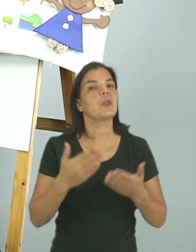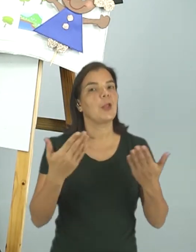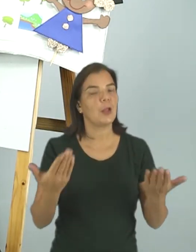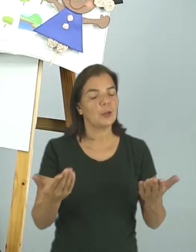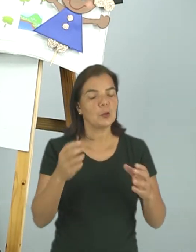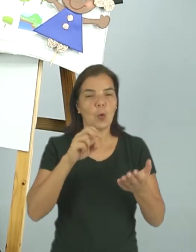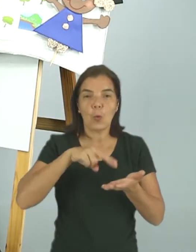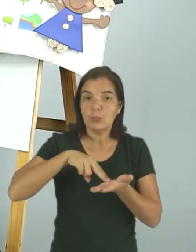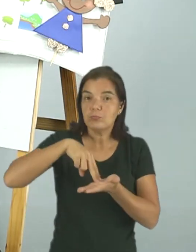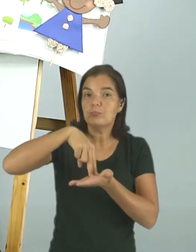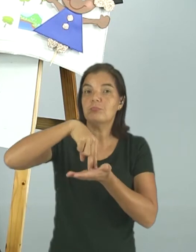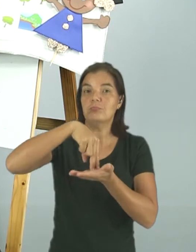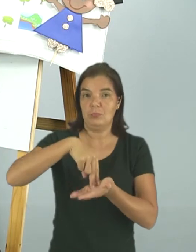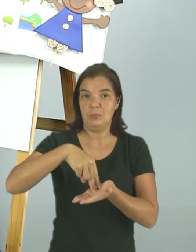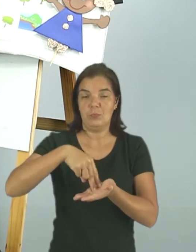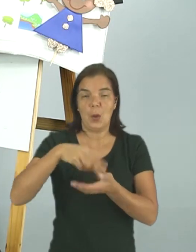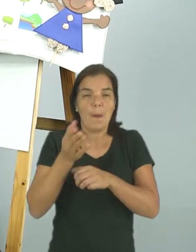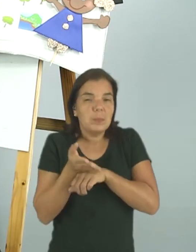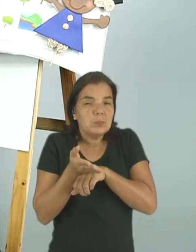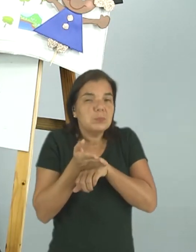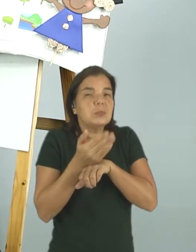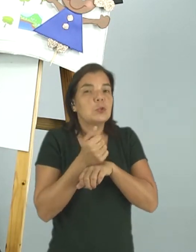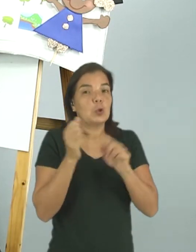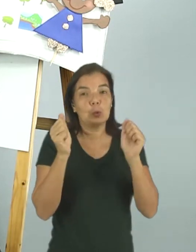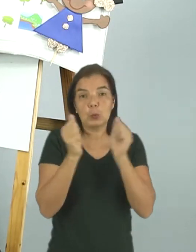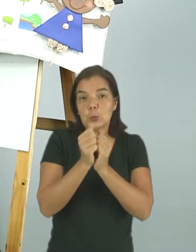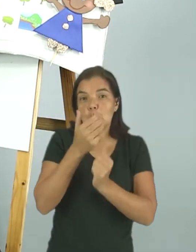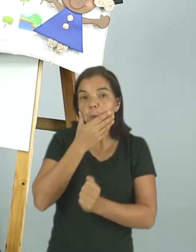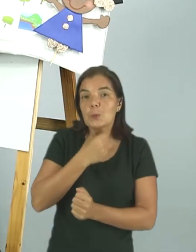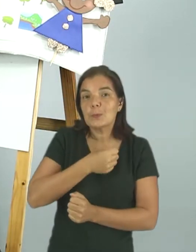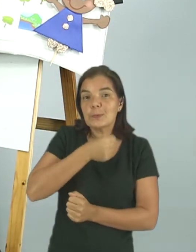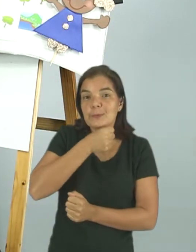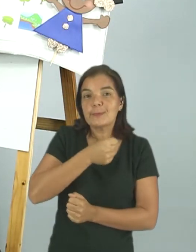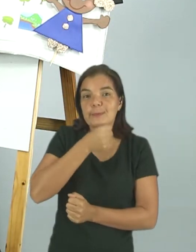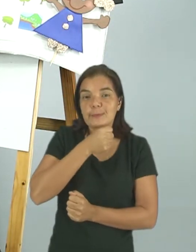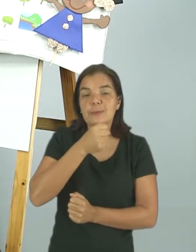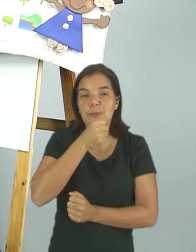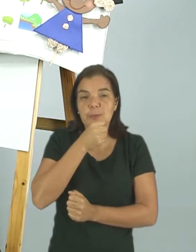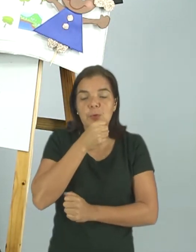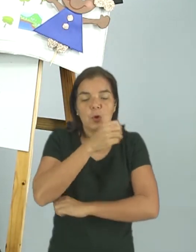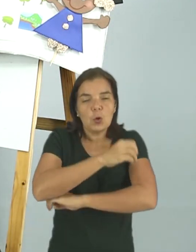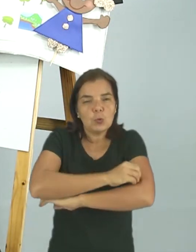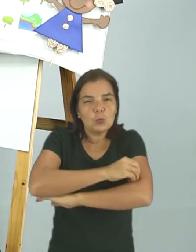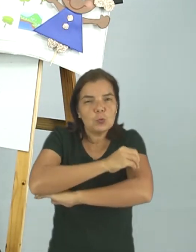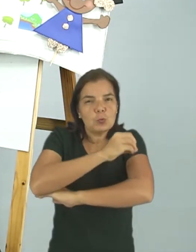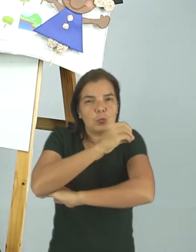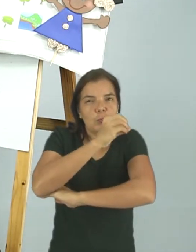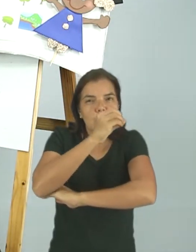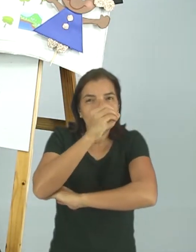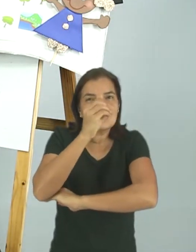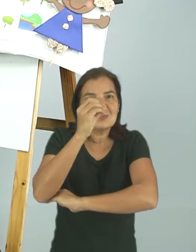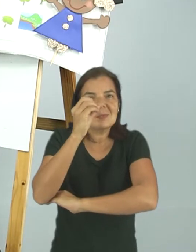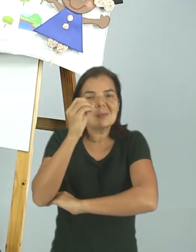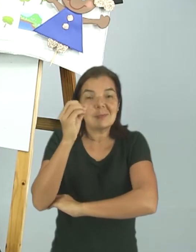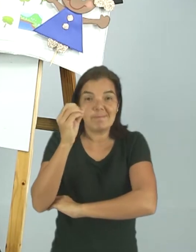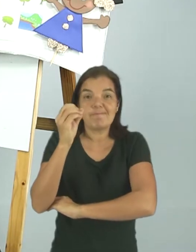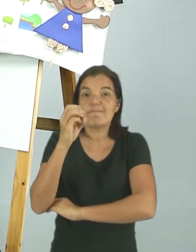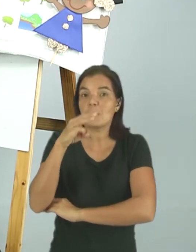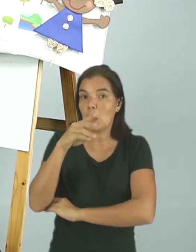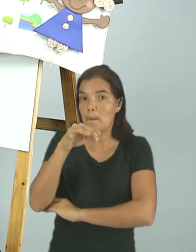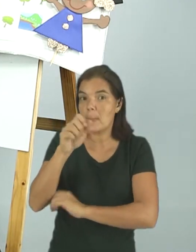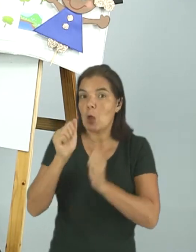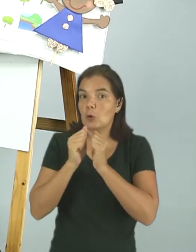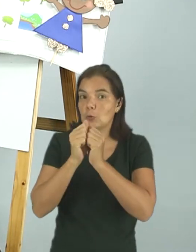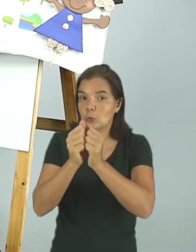Mila levantou bem cedinho junto com seu avô, com o sol raiando. Mila